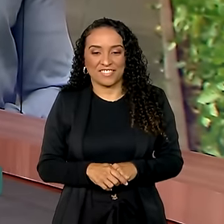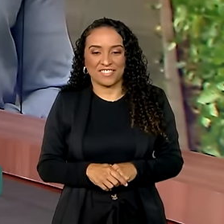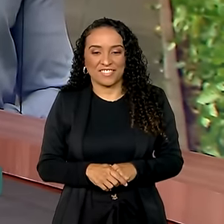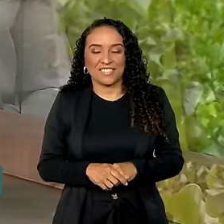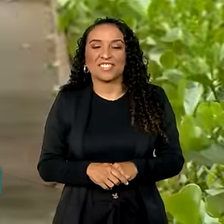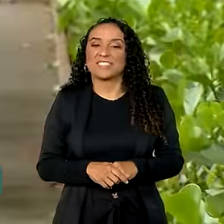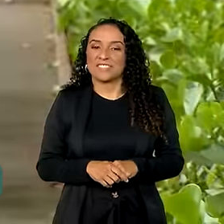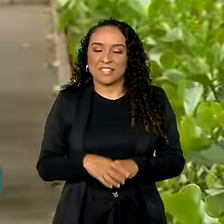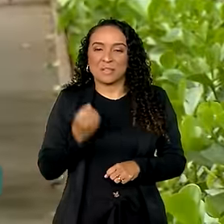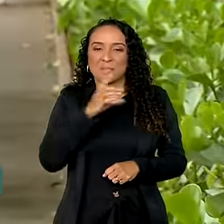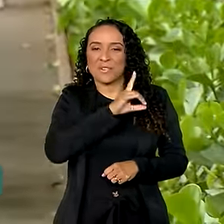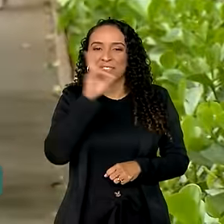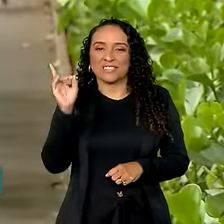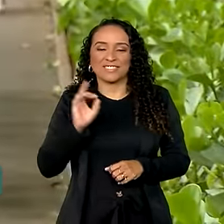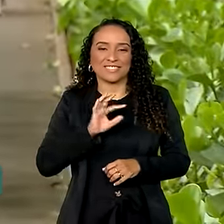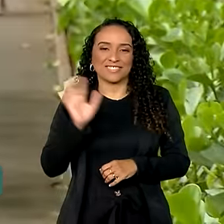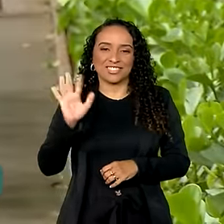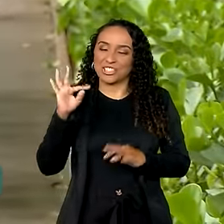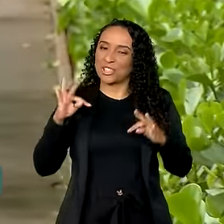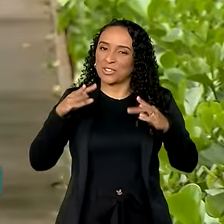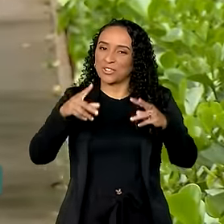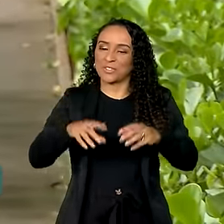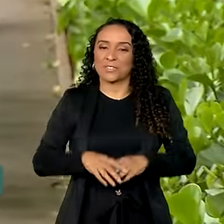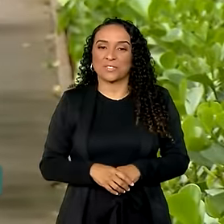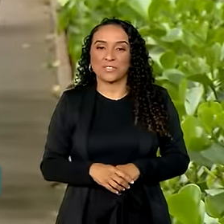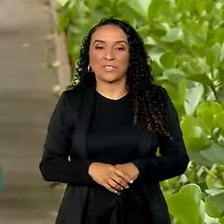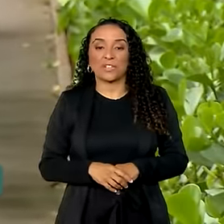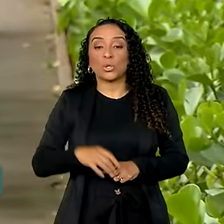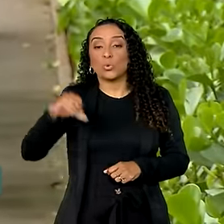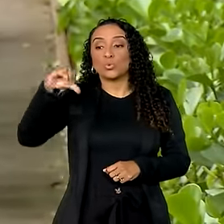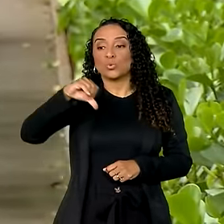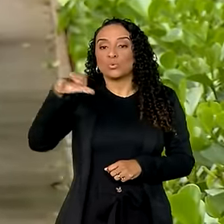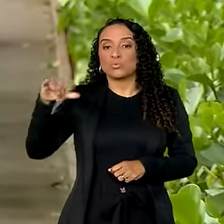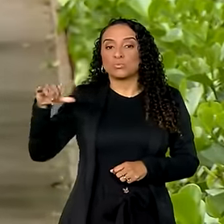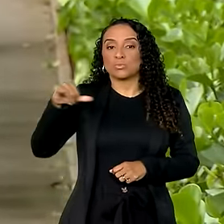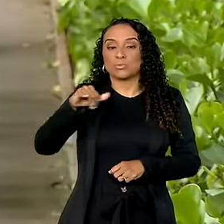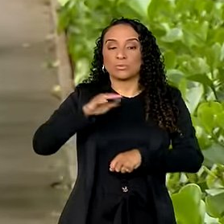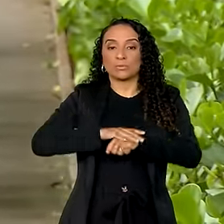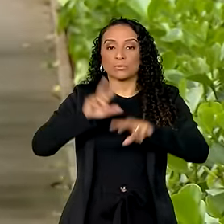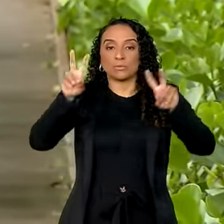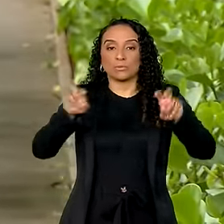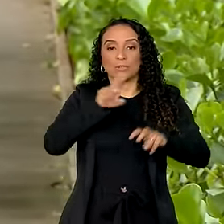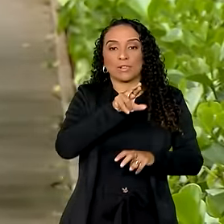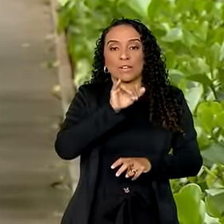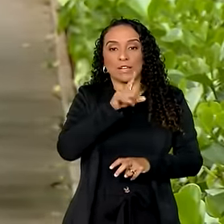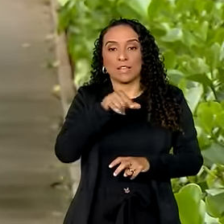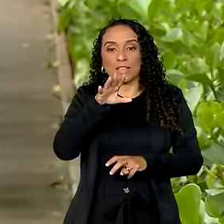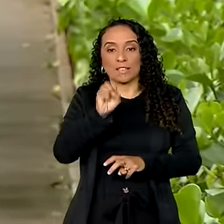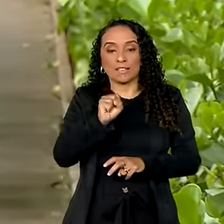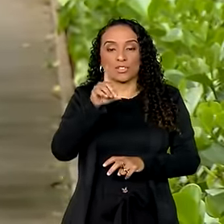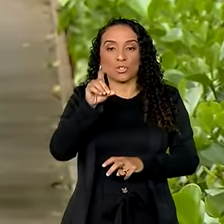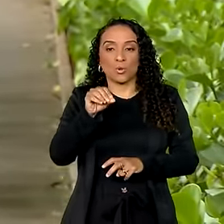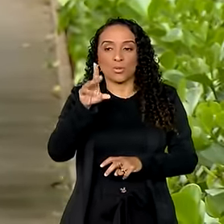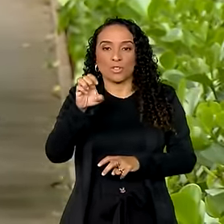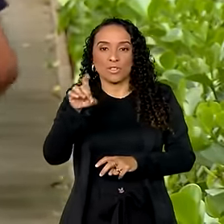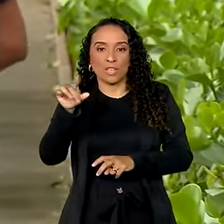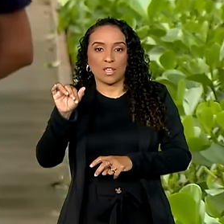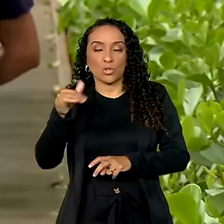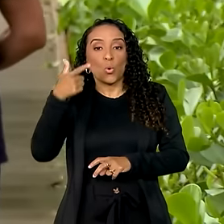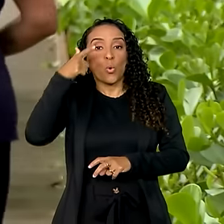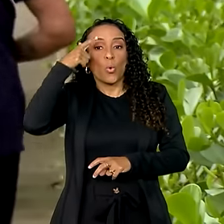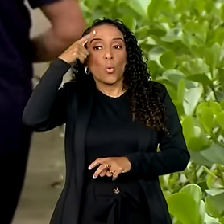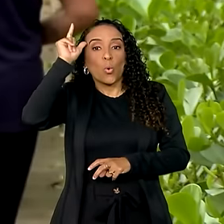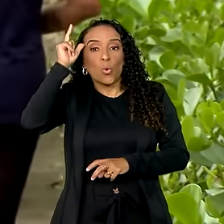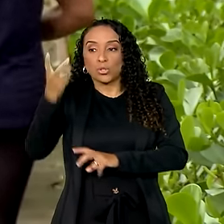Oi, Karine, bom dia a você, bom dia a todos. O nono voo da Operação Raízes do Cedro decolou ontem de